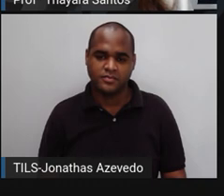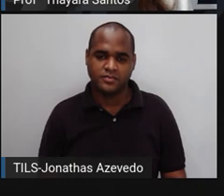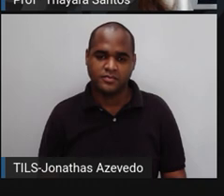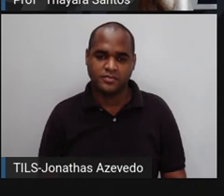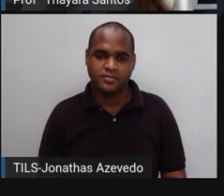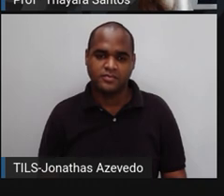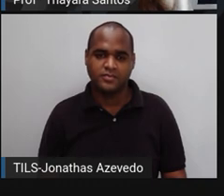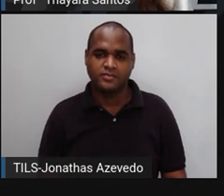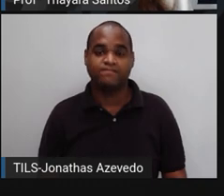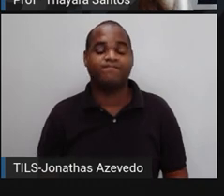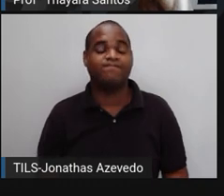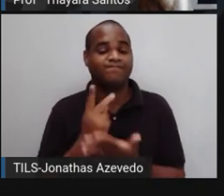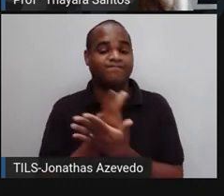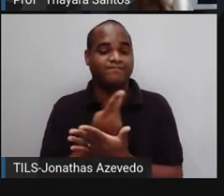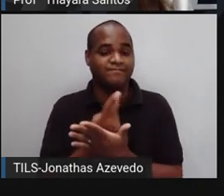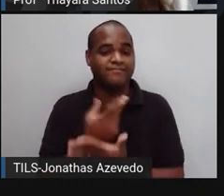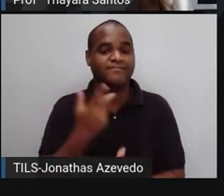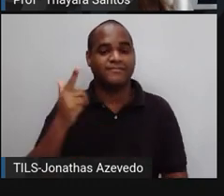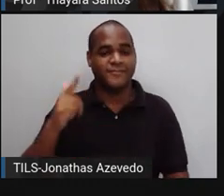Errei novamente.